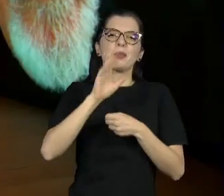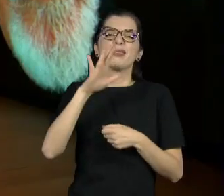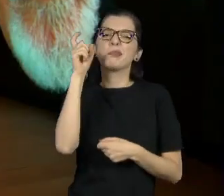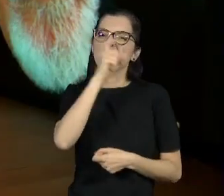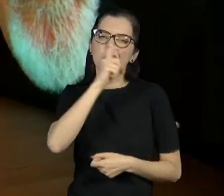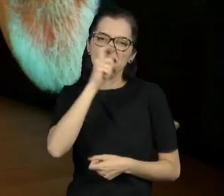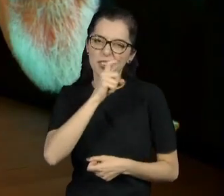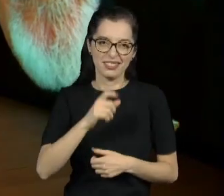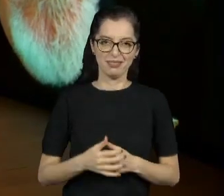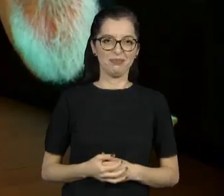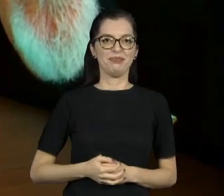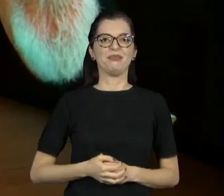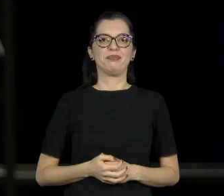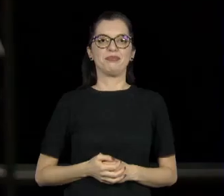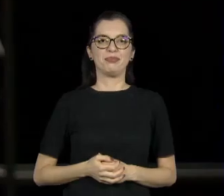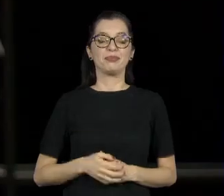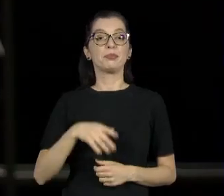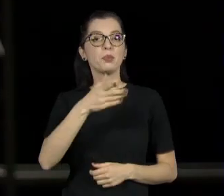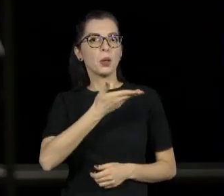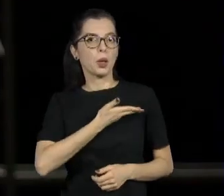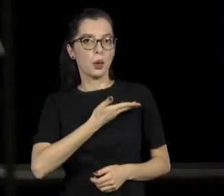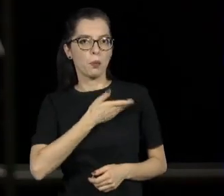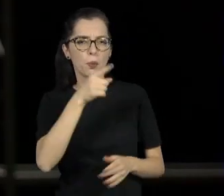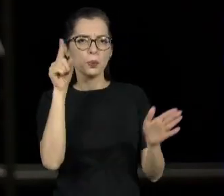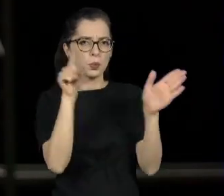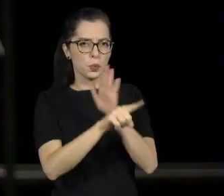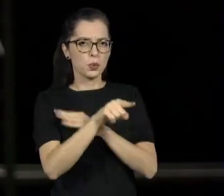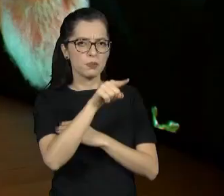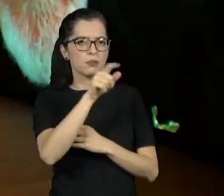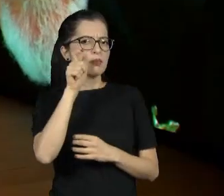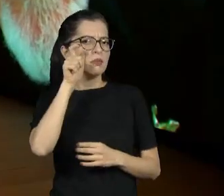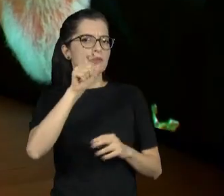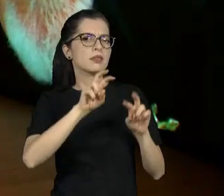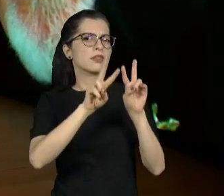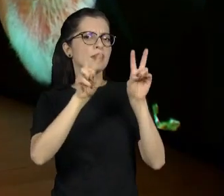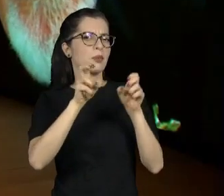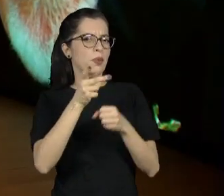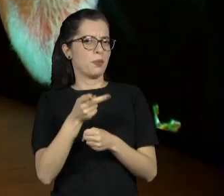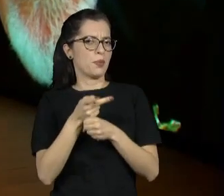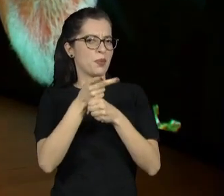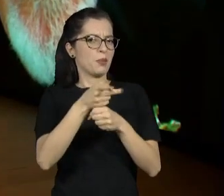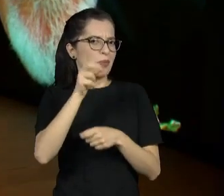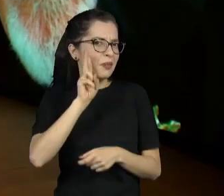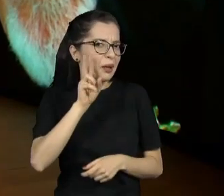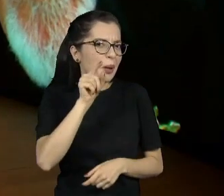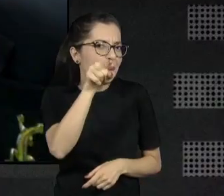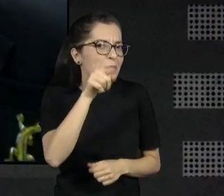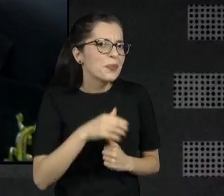A Lilian Lemert também te falou uma coisa curiosa sobre prêmios. Você lembra o que ela te falou?